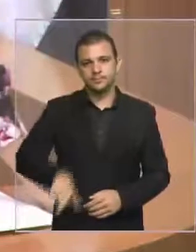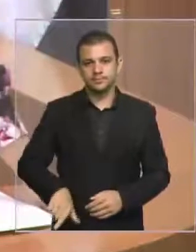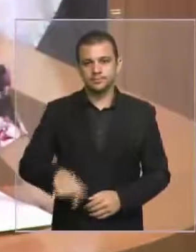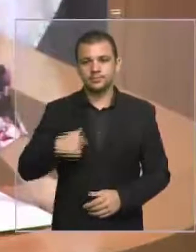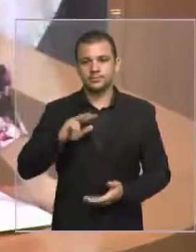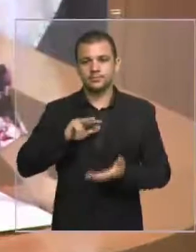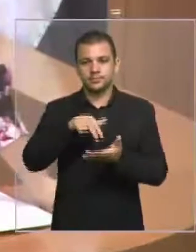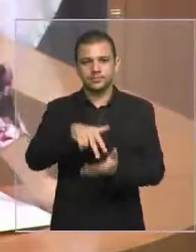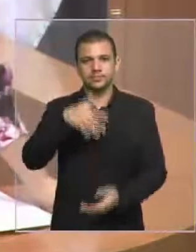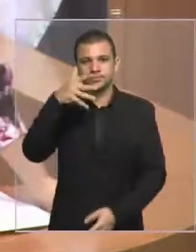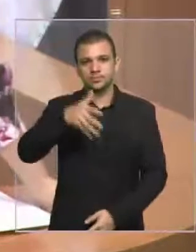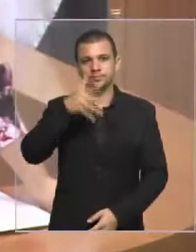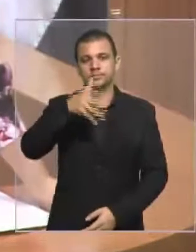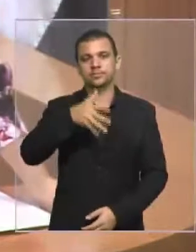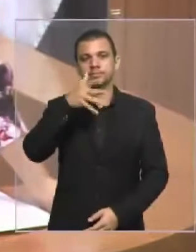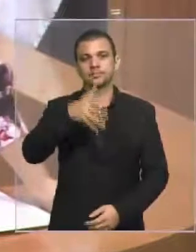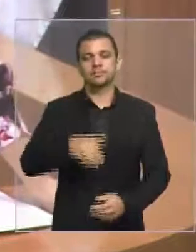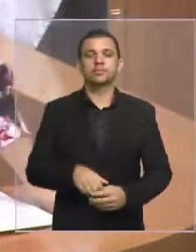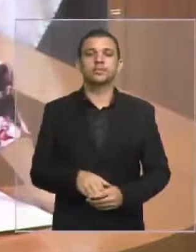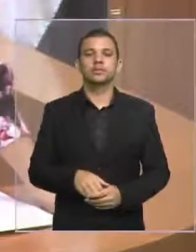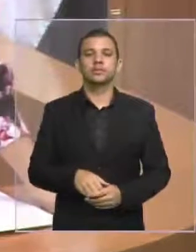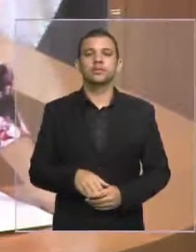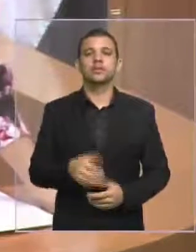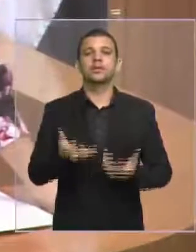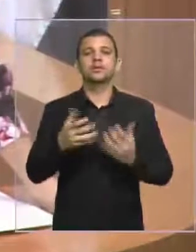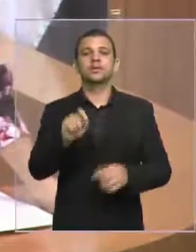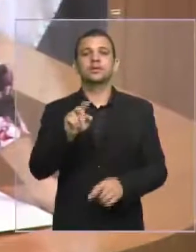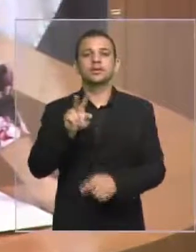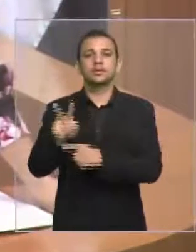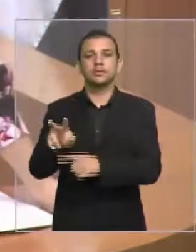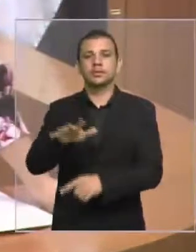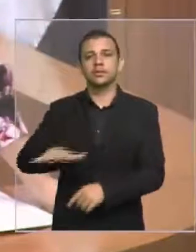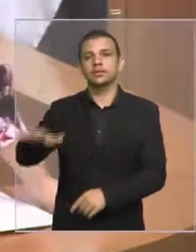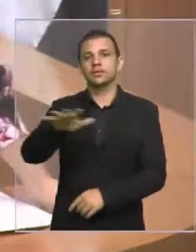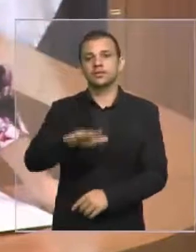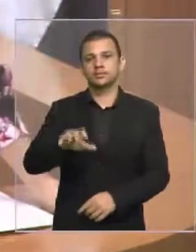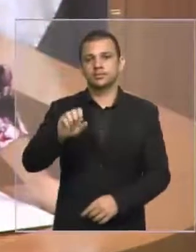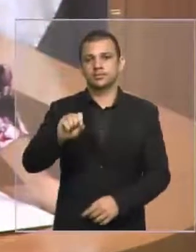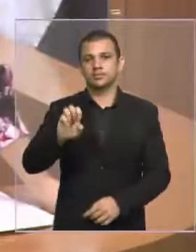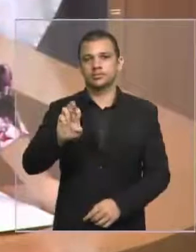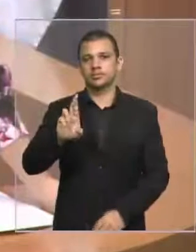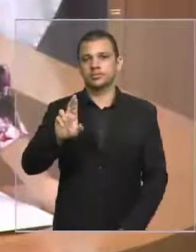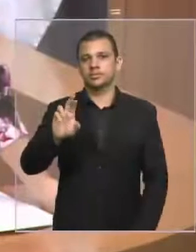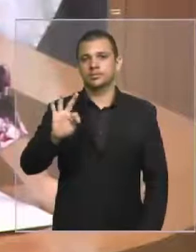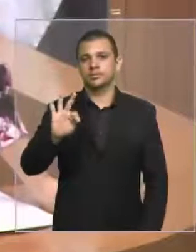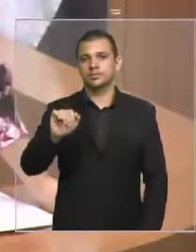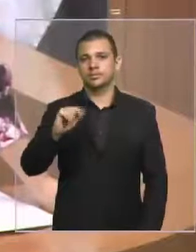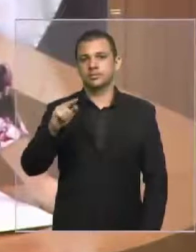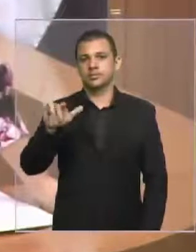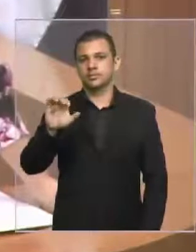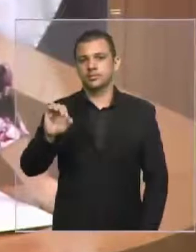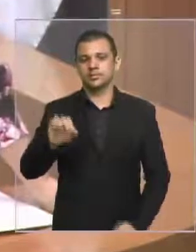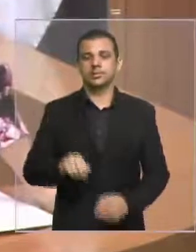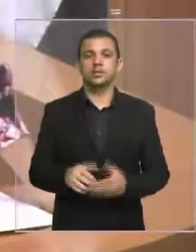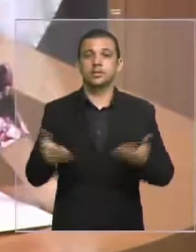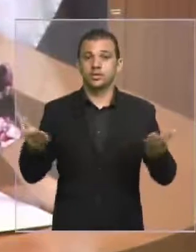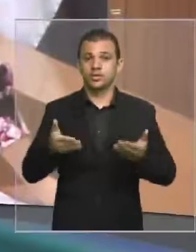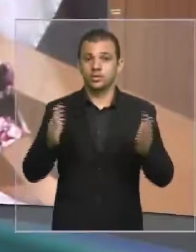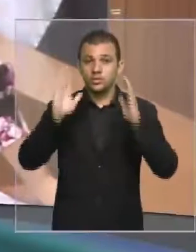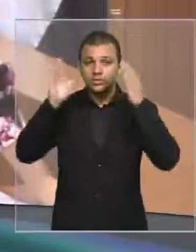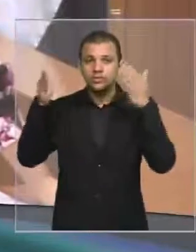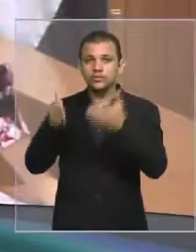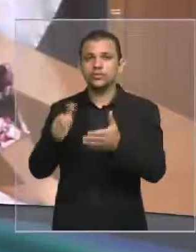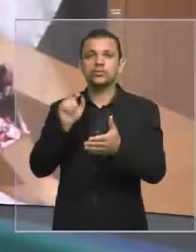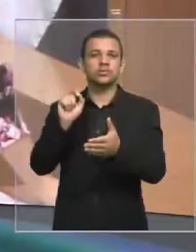venho à tribuna para defender a região do sertão. Hoje, especificamente,